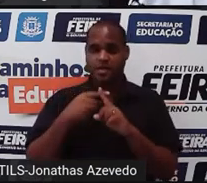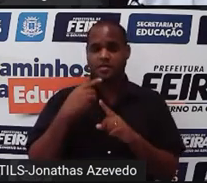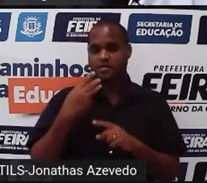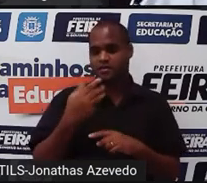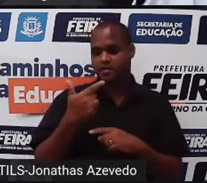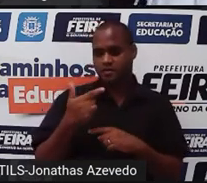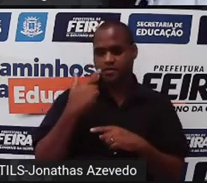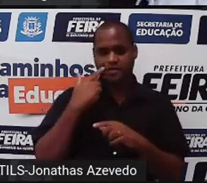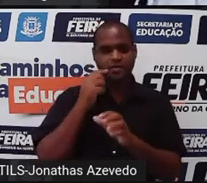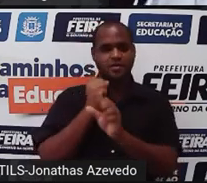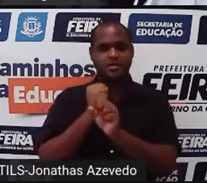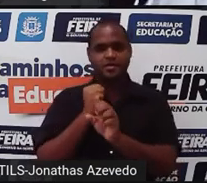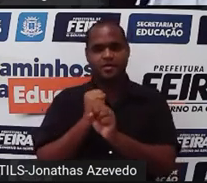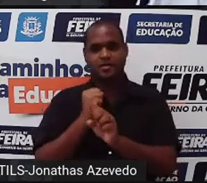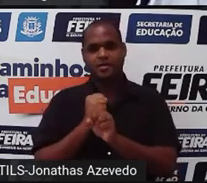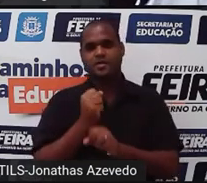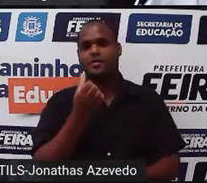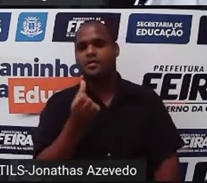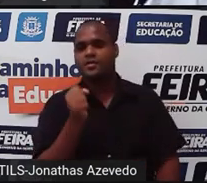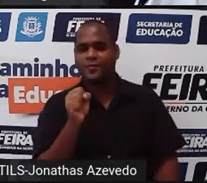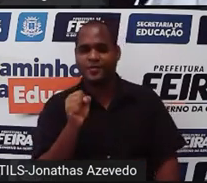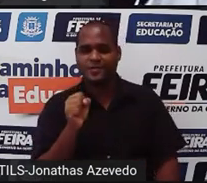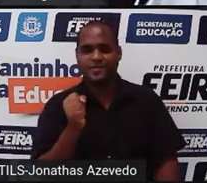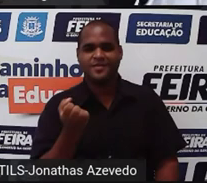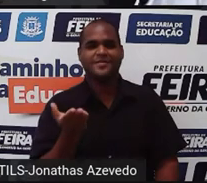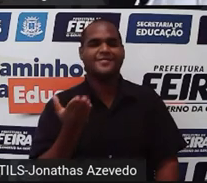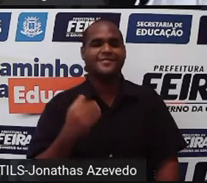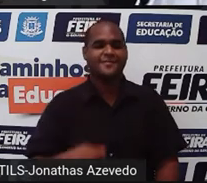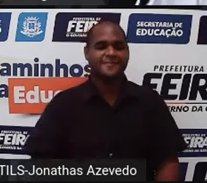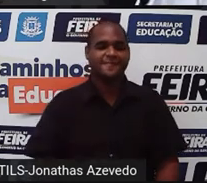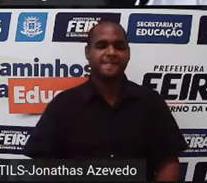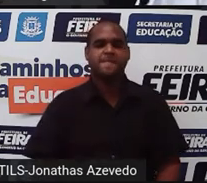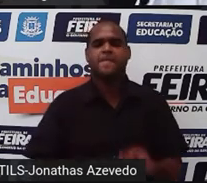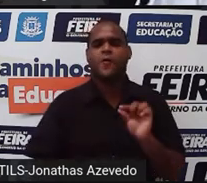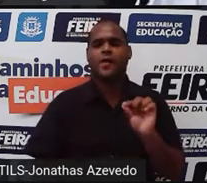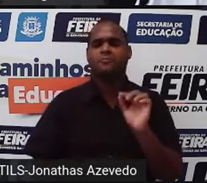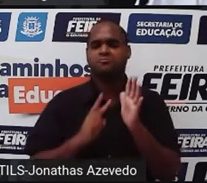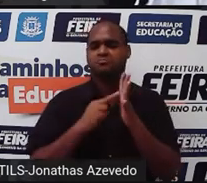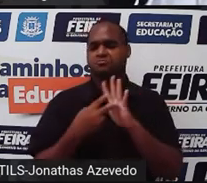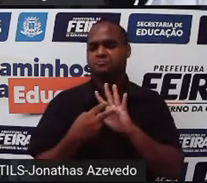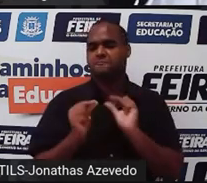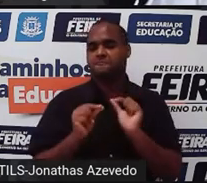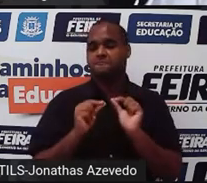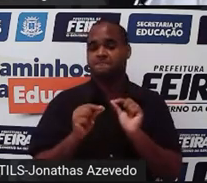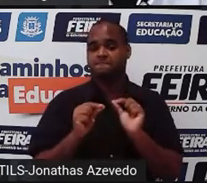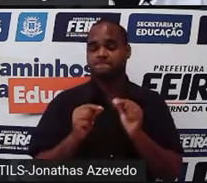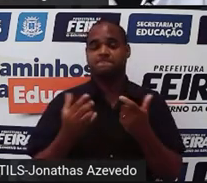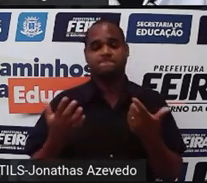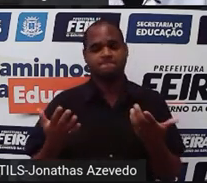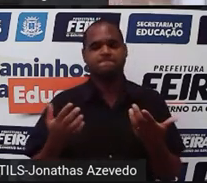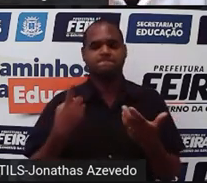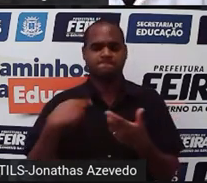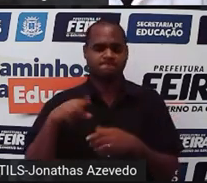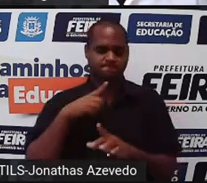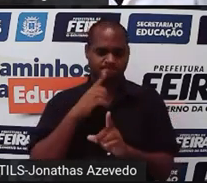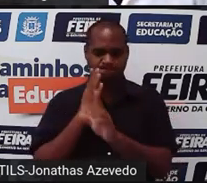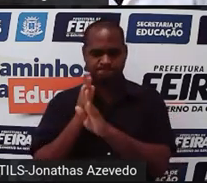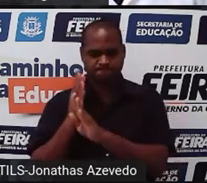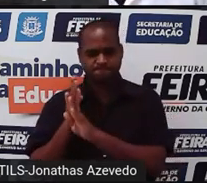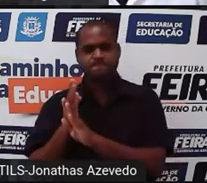é igual a 68 o é que isso significa né que eu achei